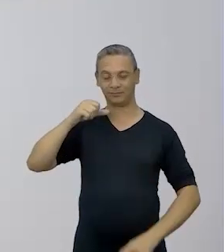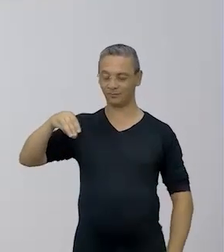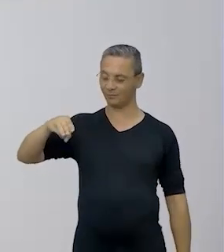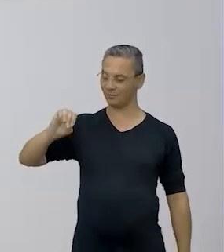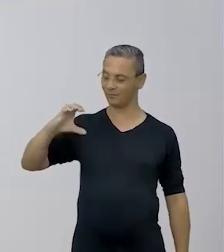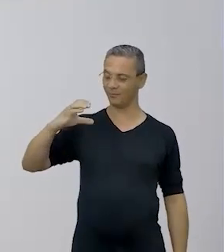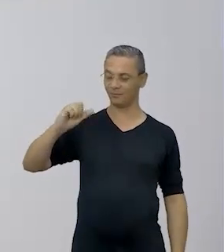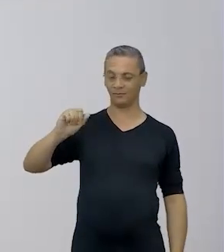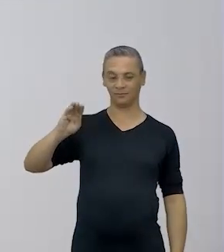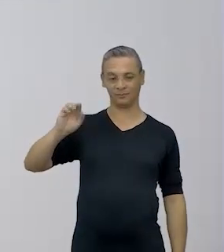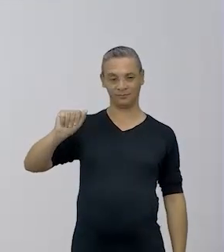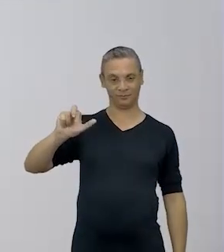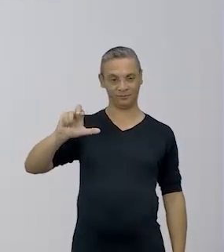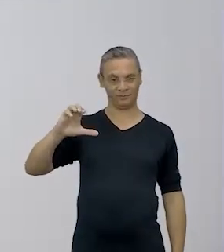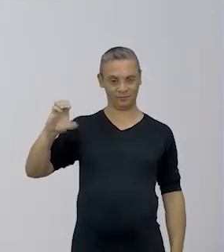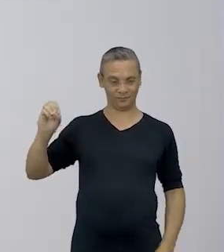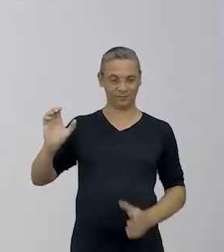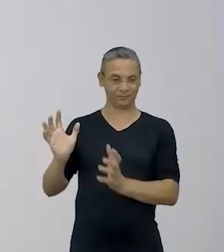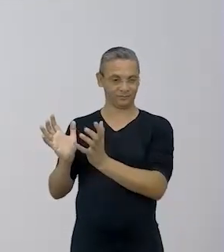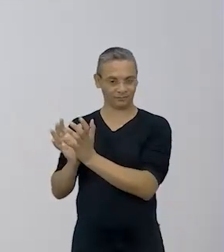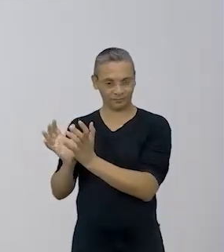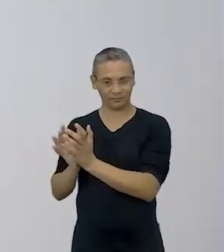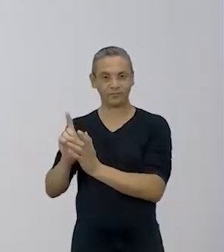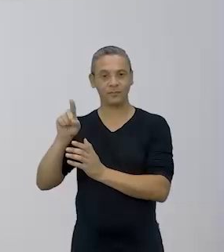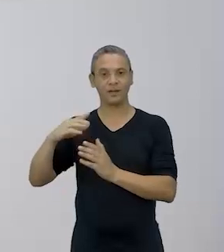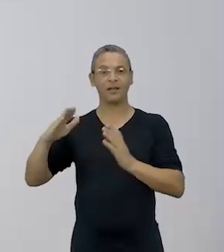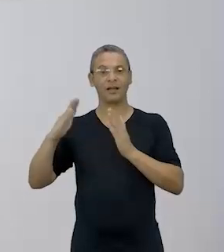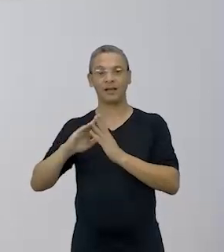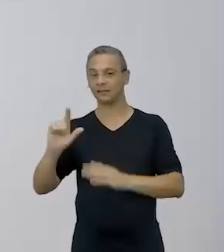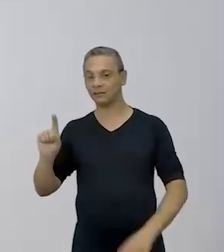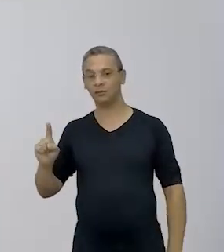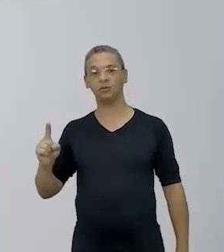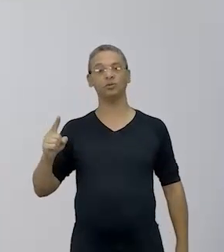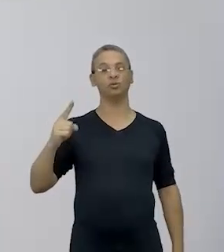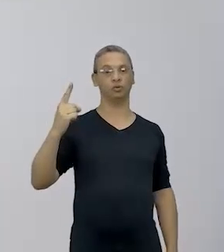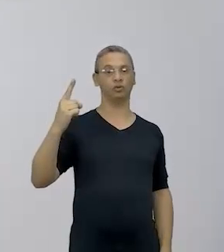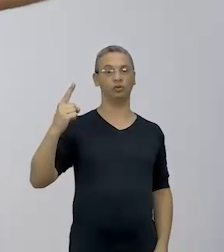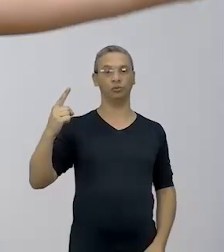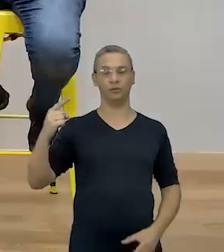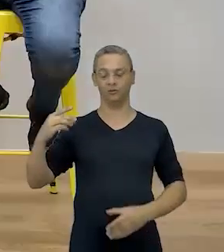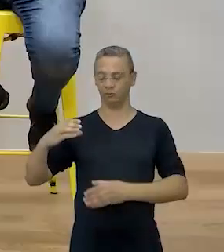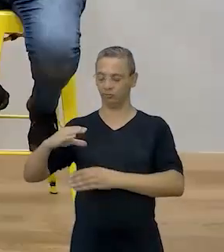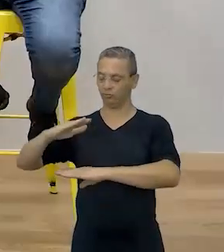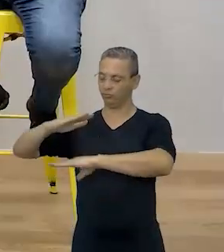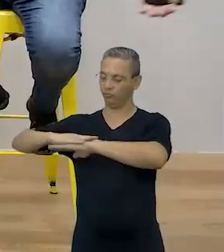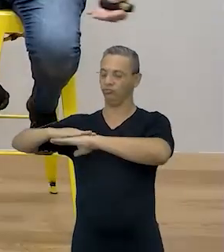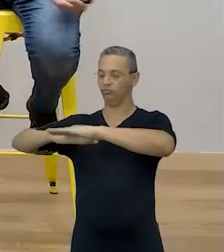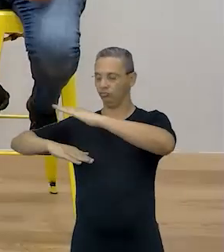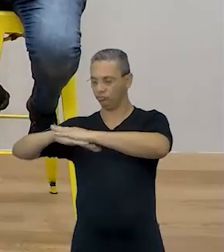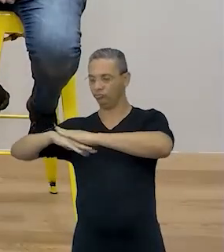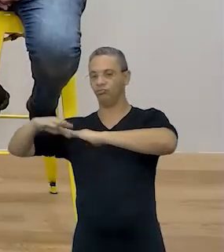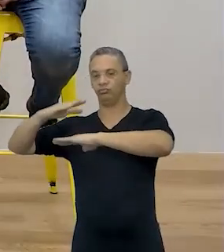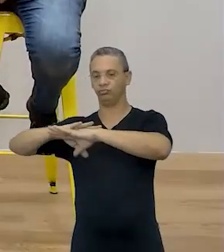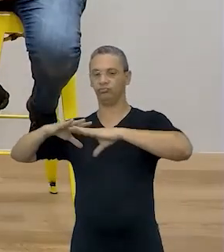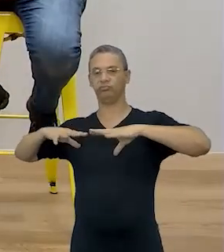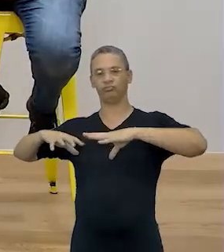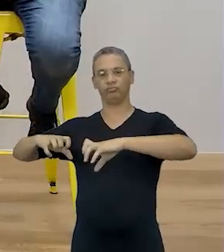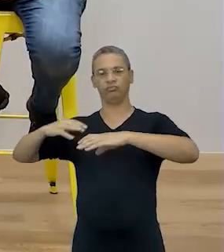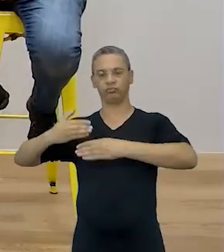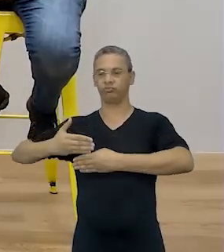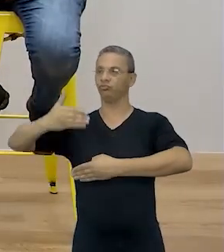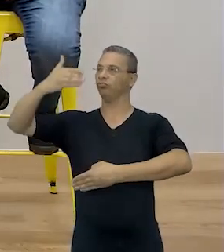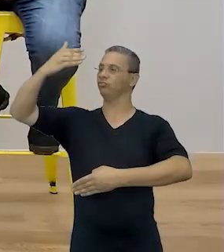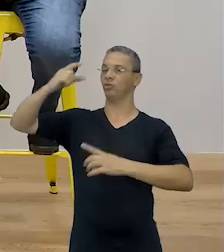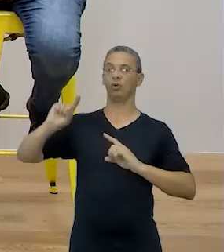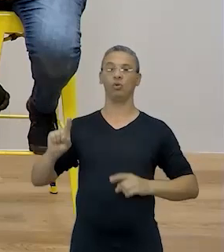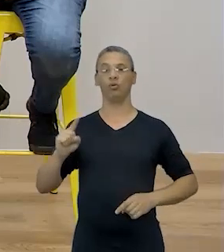comunidade aí, Moça Barro. É uma casa única. É uma estrutura única, né? Isso é muito bacana também, pela